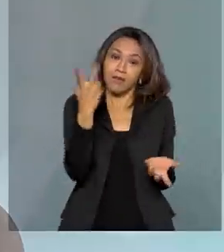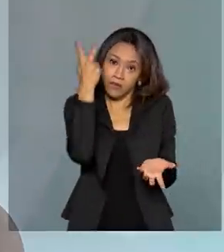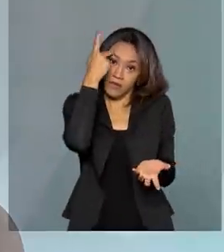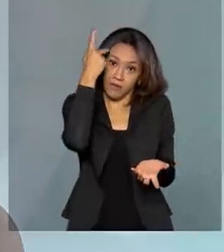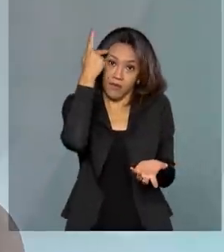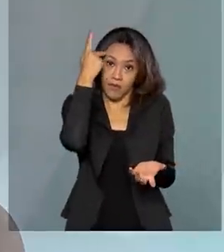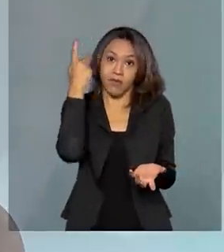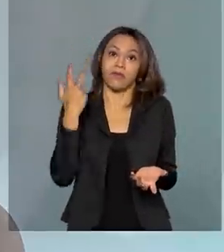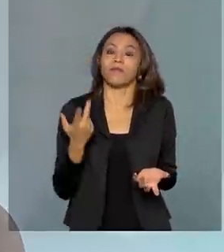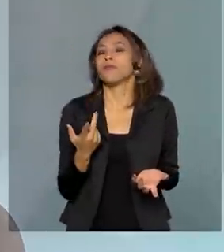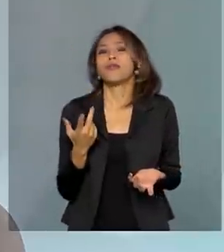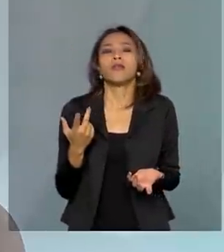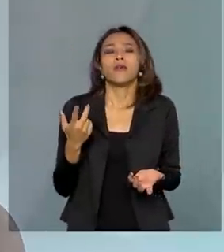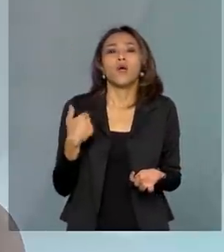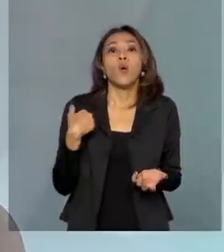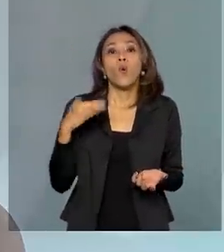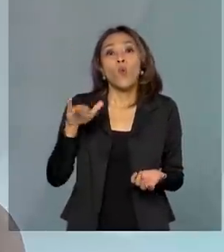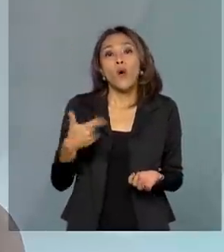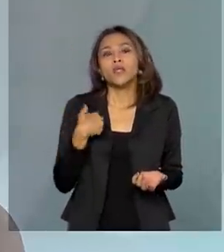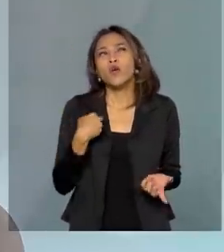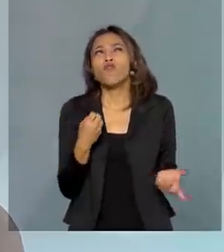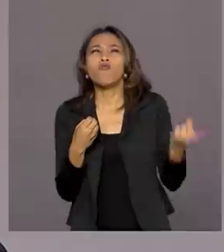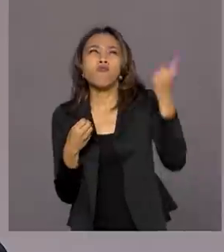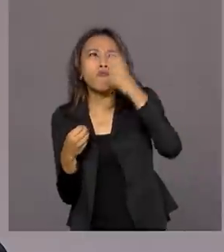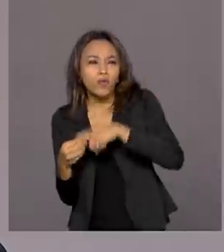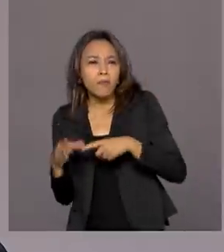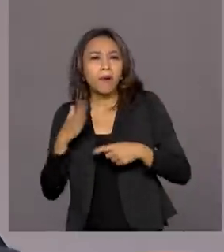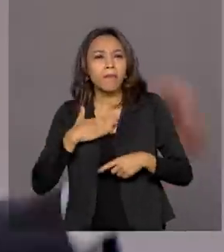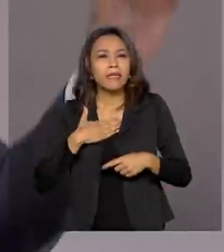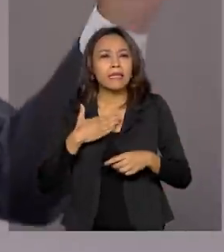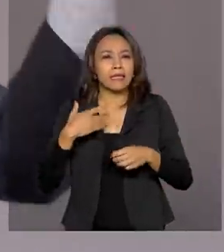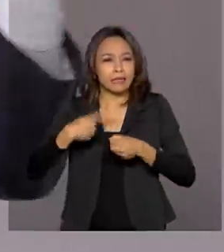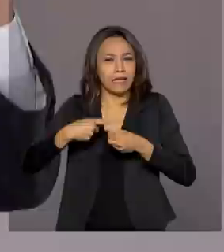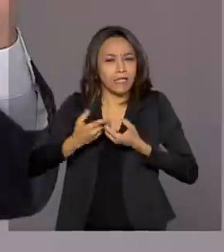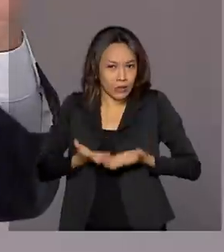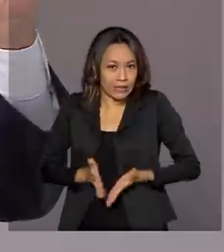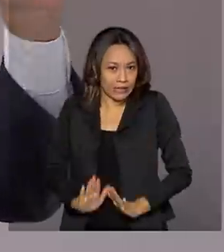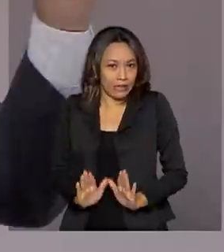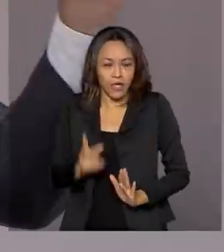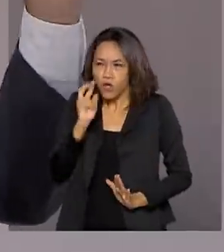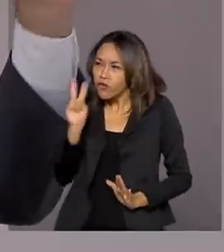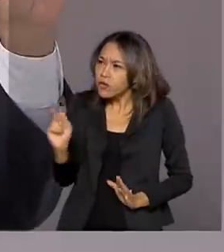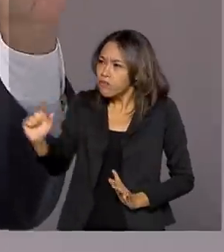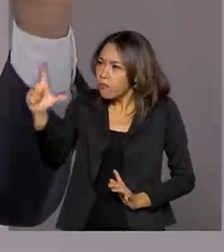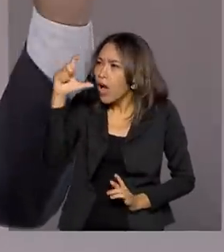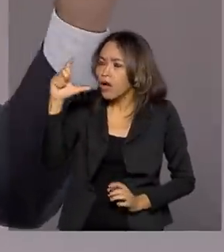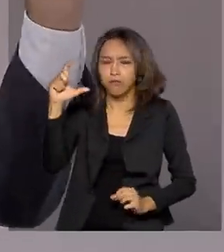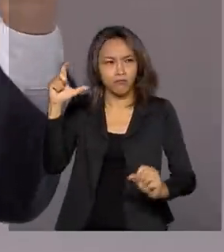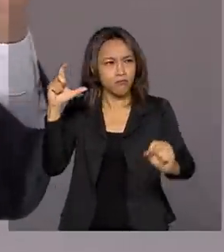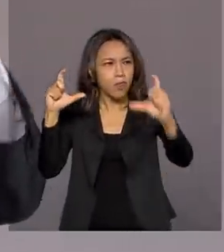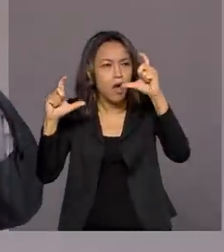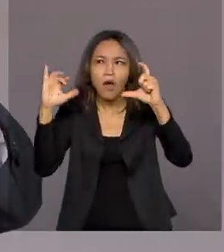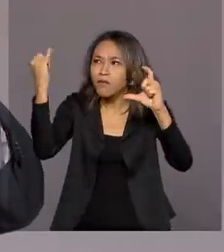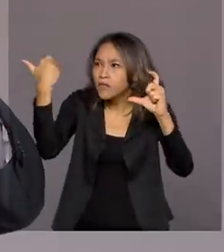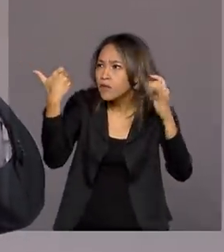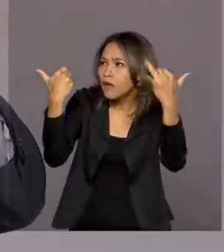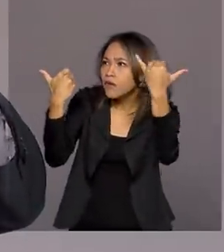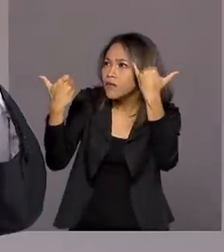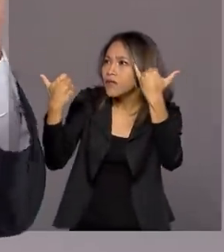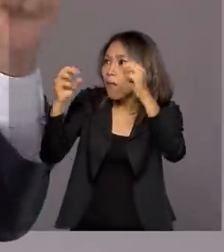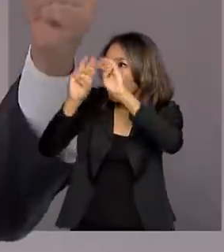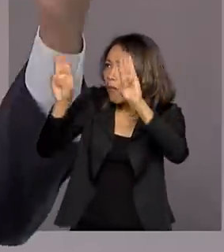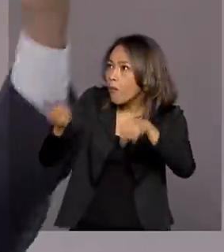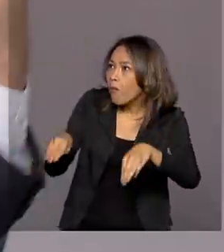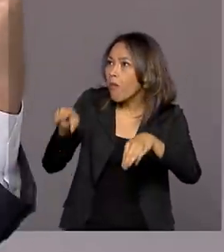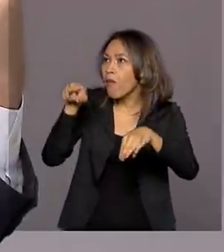de São Paulo. Quando eu regressei a última vez para a minha cidade natal, eu vi várias placas indicando monumentos históricos na